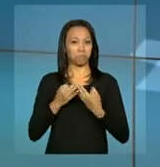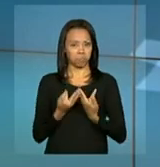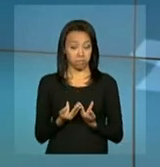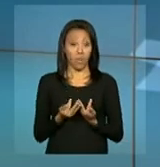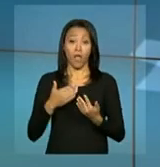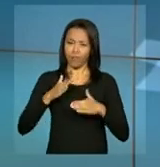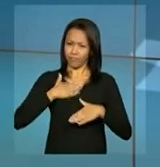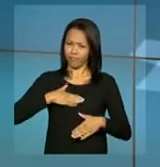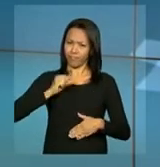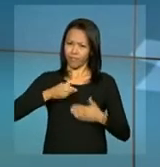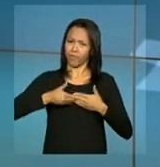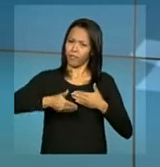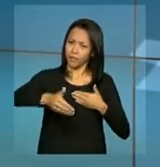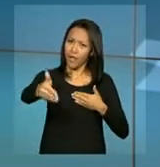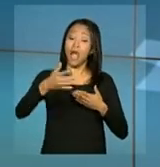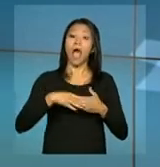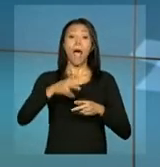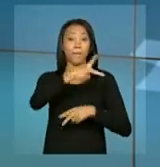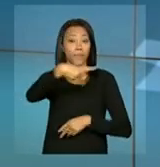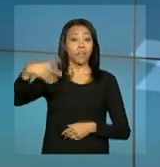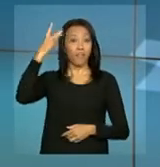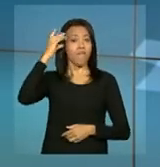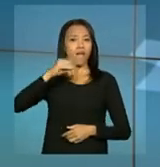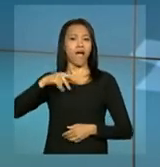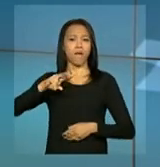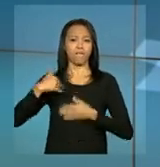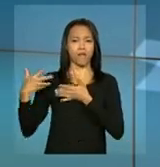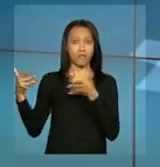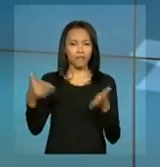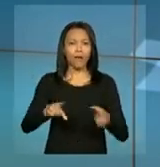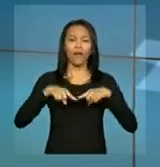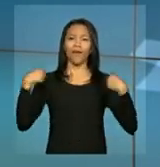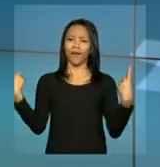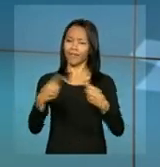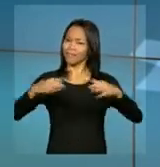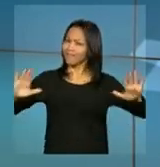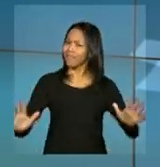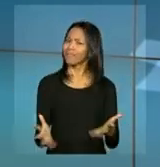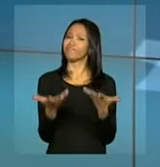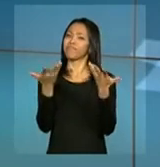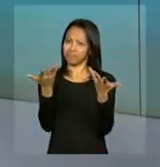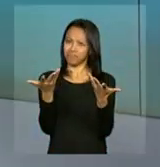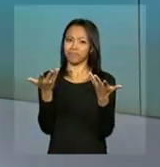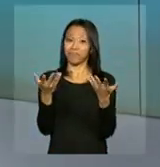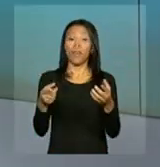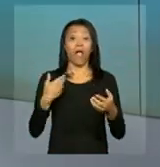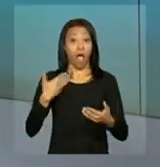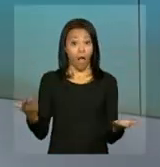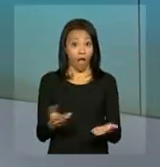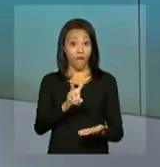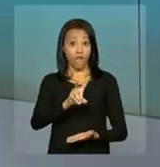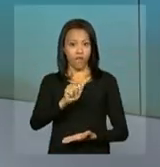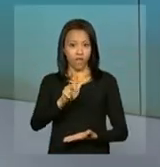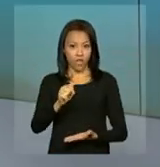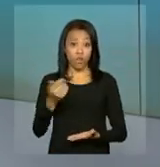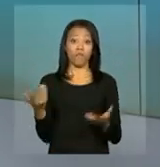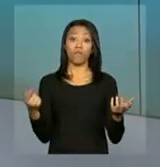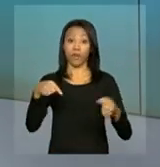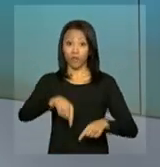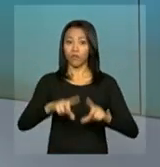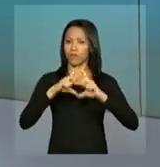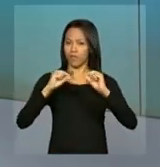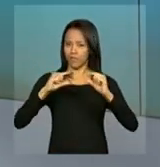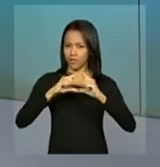Daqui a pouco a presidenta Dilma Rousseff vai participar de uma cerimônia para comemorar a data. Vamos ao vivo ao Museu da